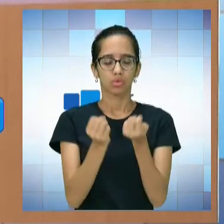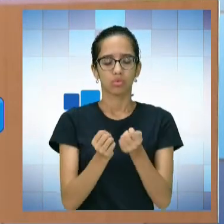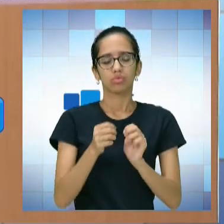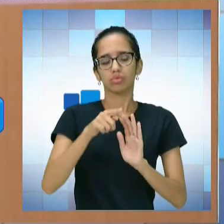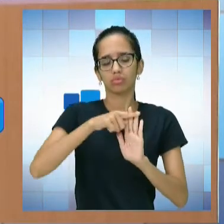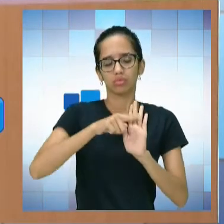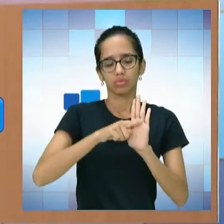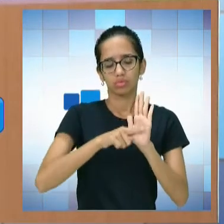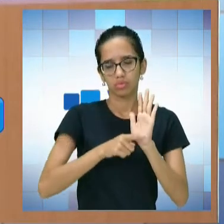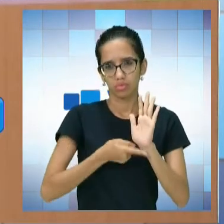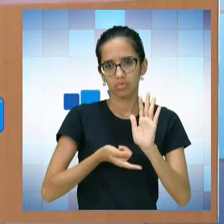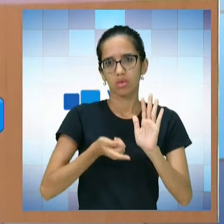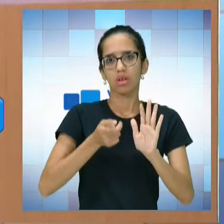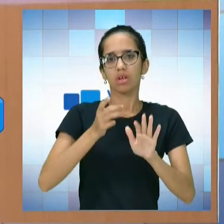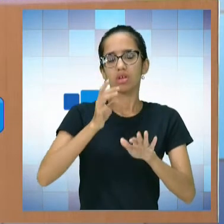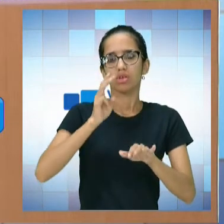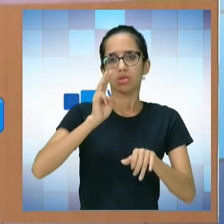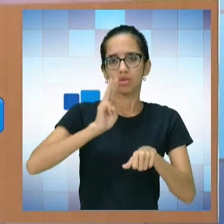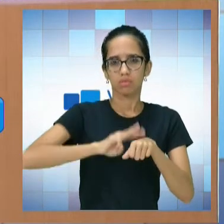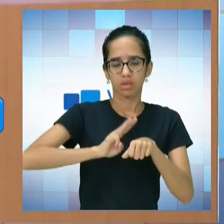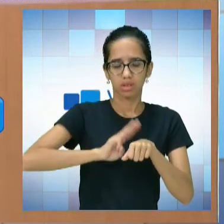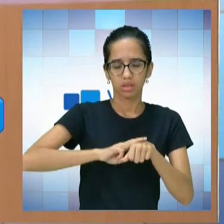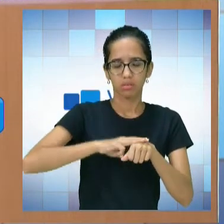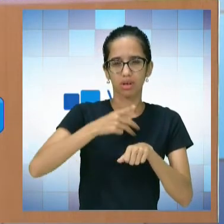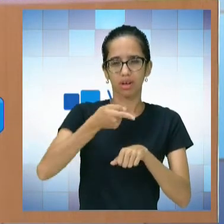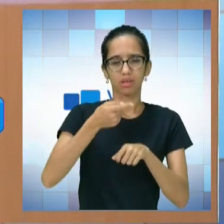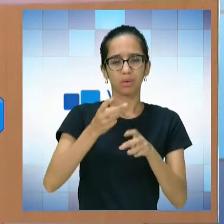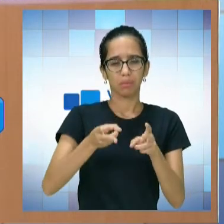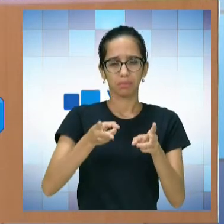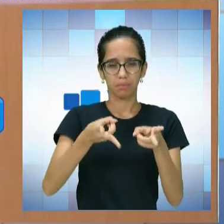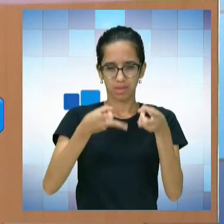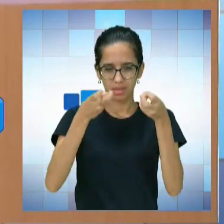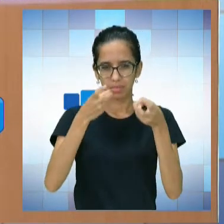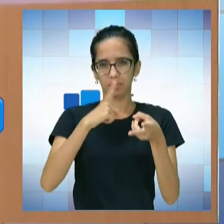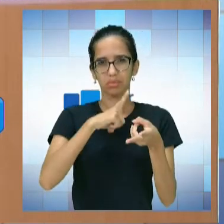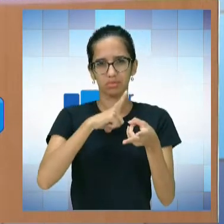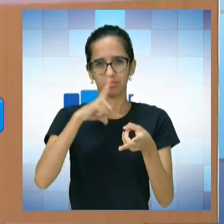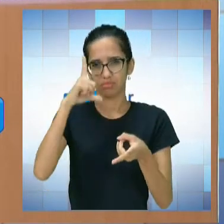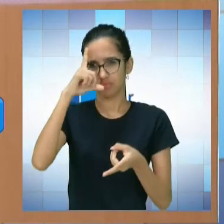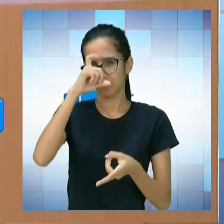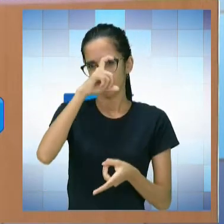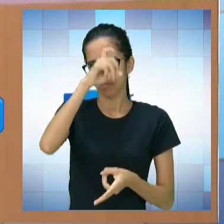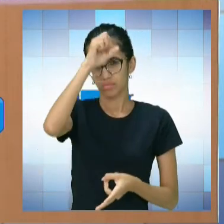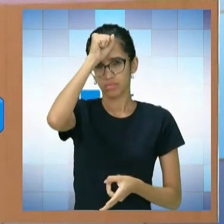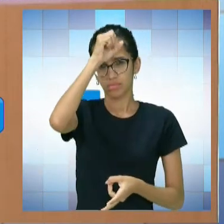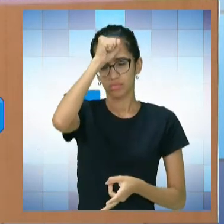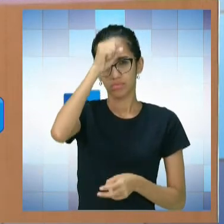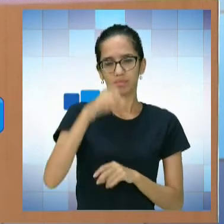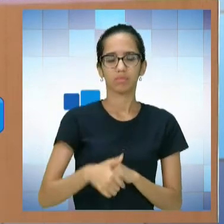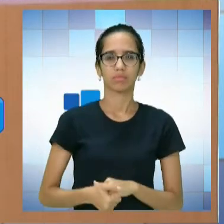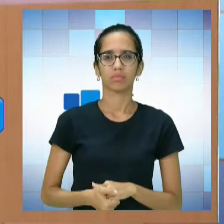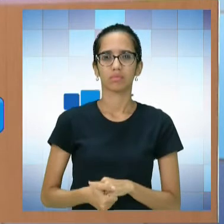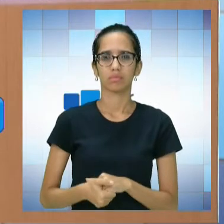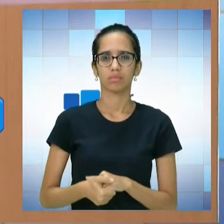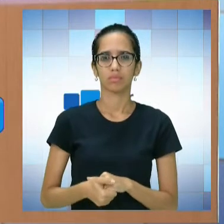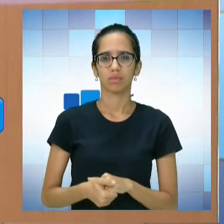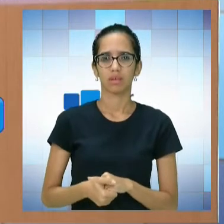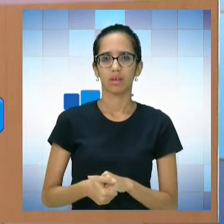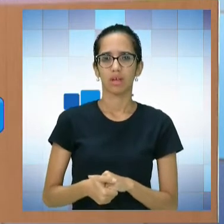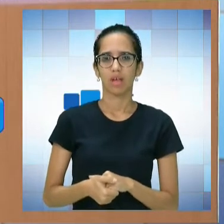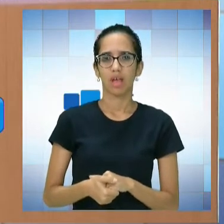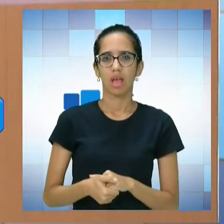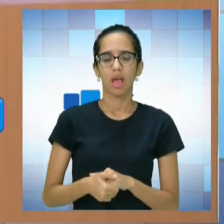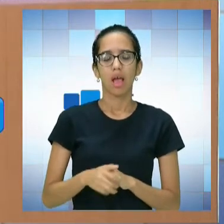geralmente, eles apresentam dificuldade de aprendizagem. Então, com o deficiente visual, isso não é